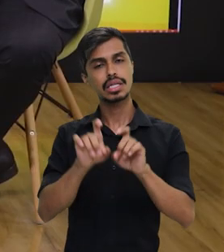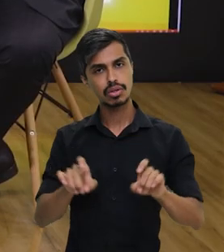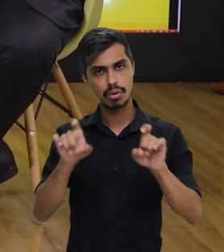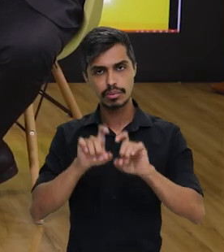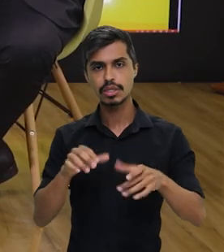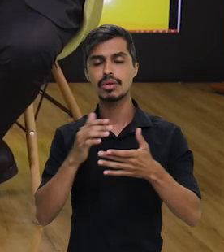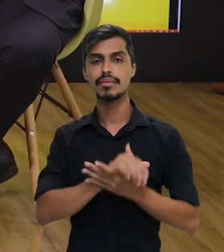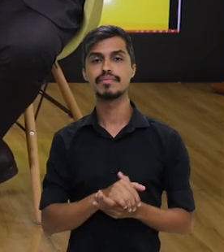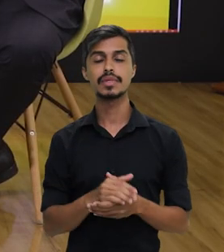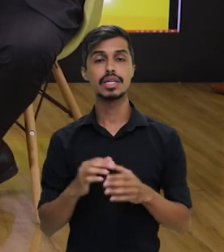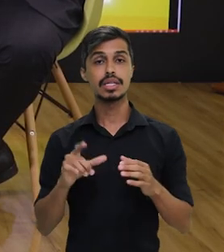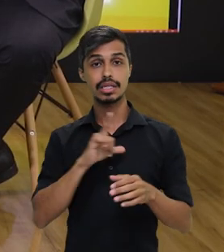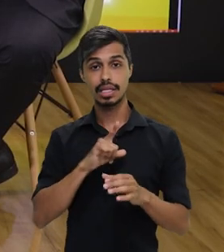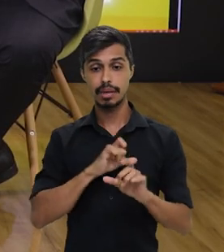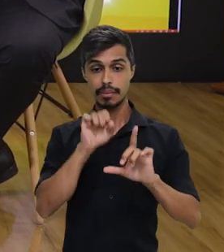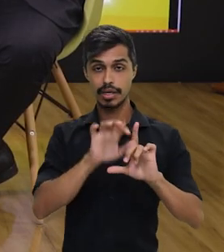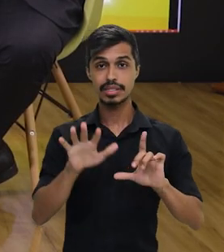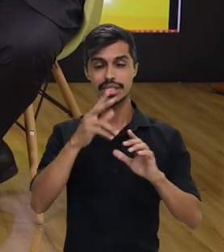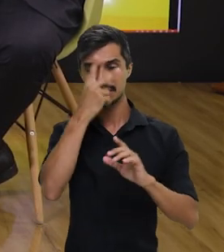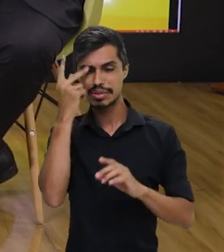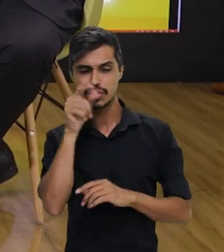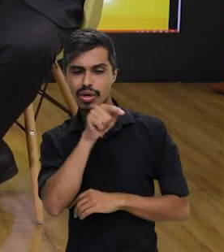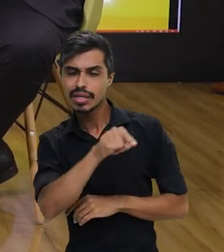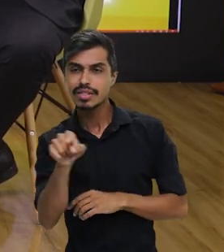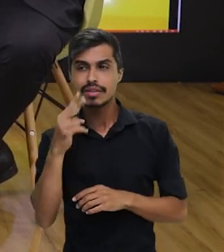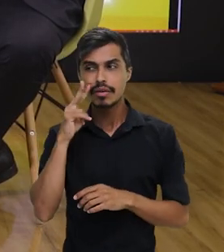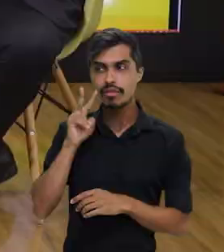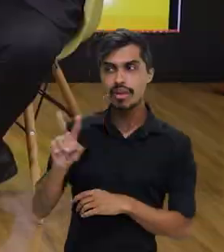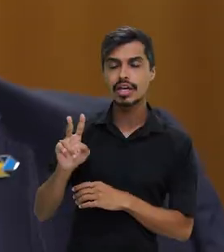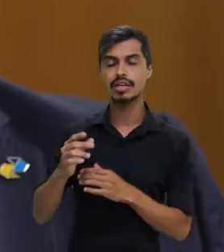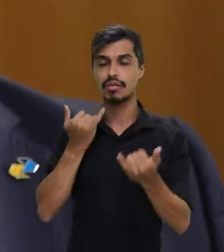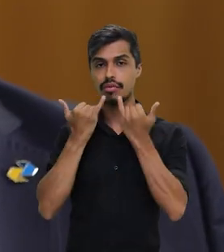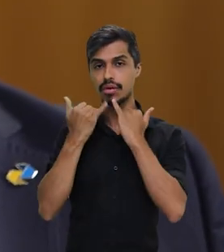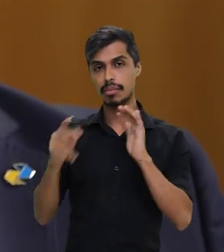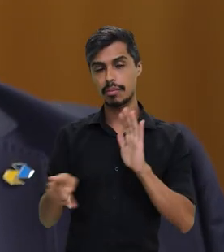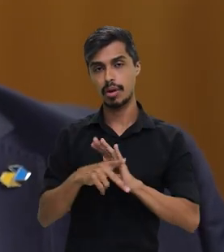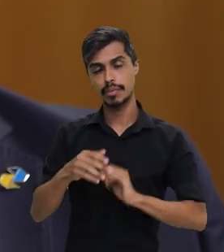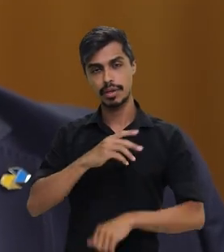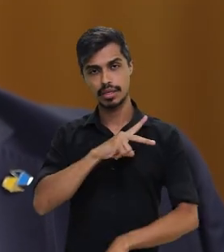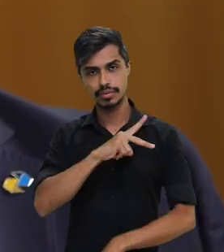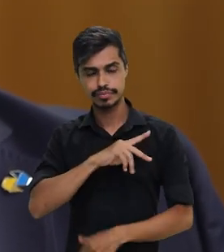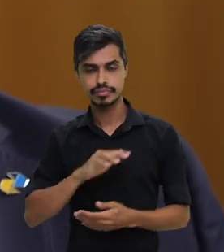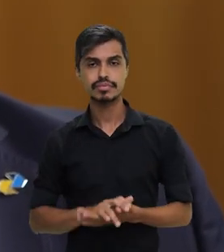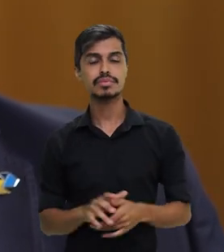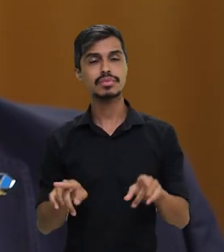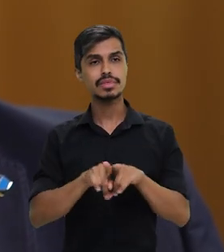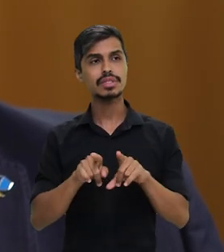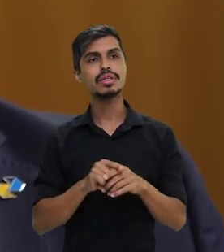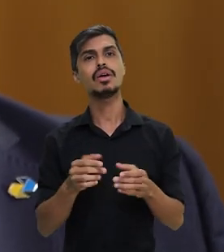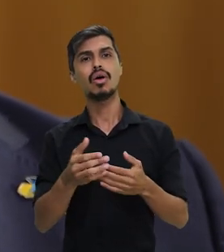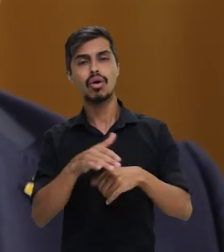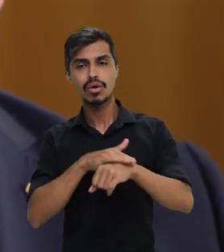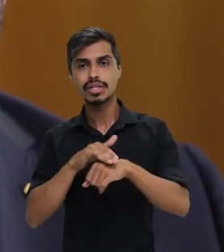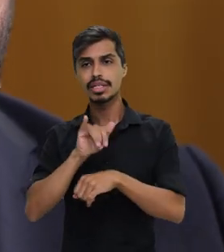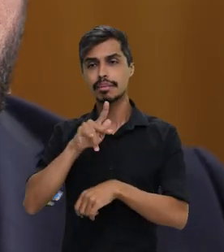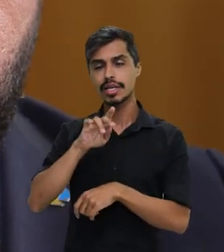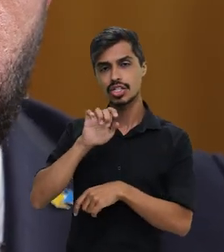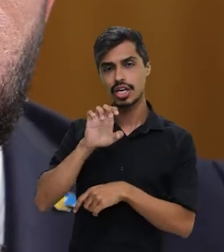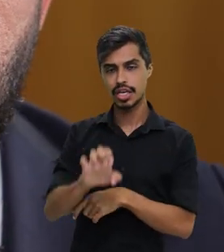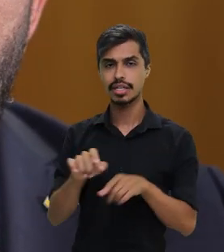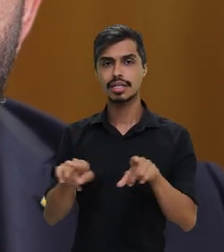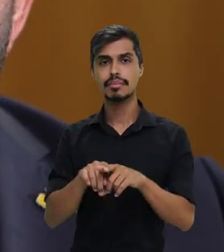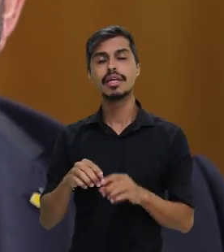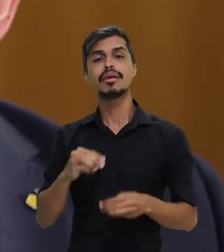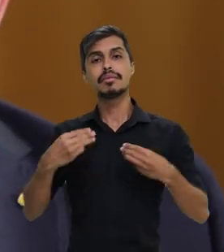ter painéis lá que a população possa acessar suas informações. Discutimos, inclusive, junto com outros órgãos públicos, IBGE,